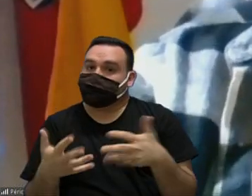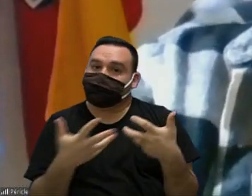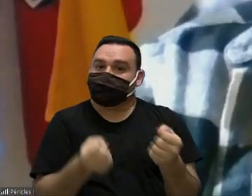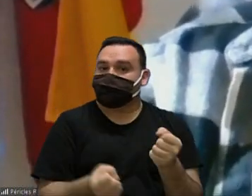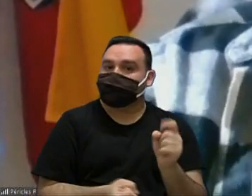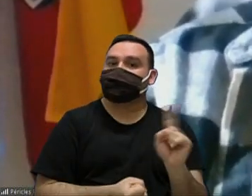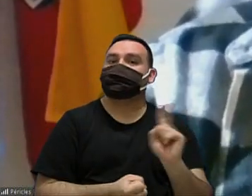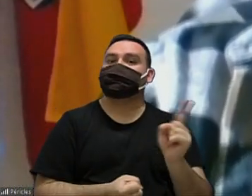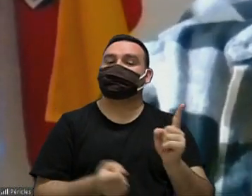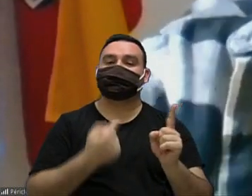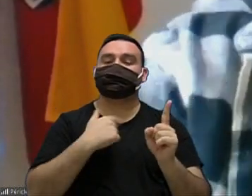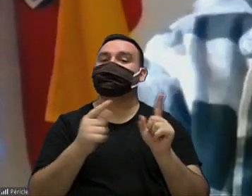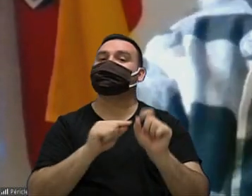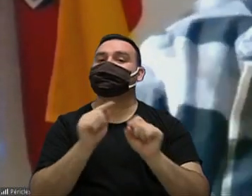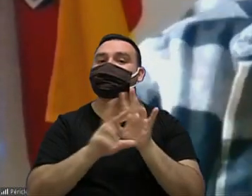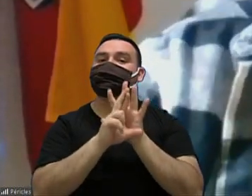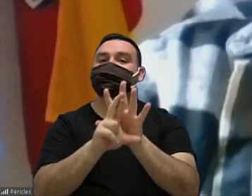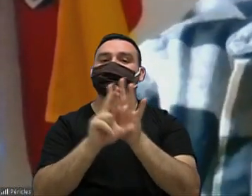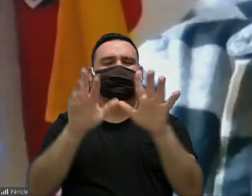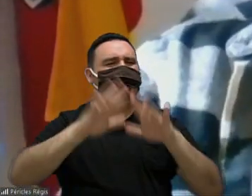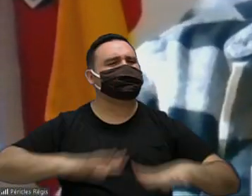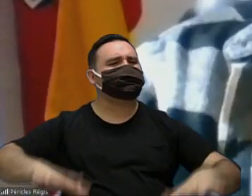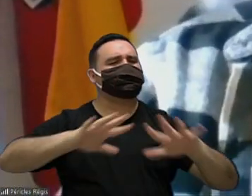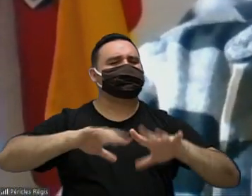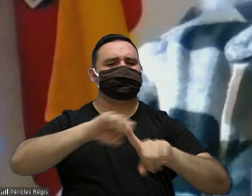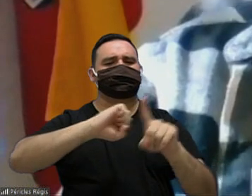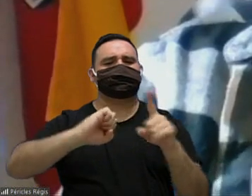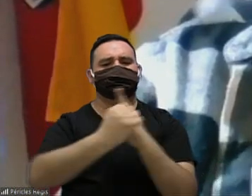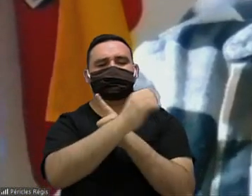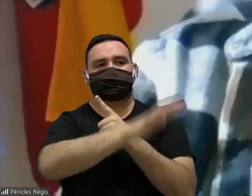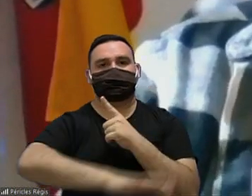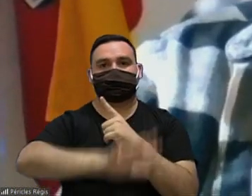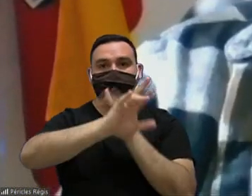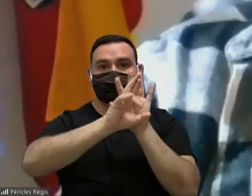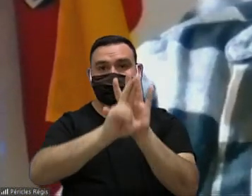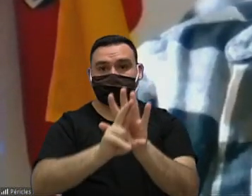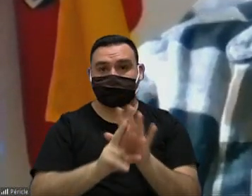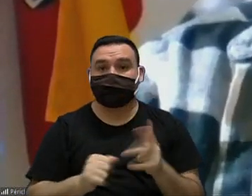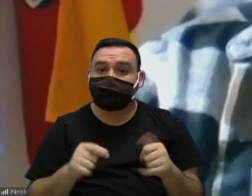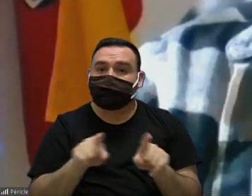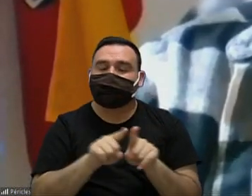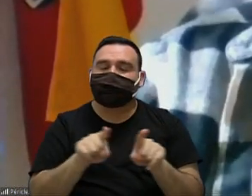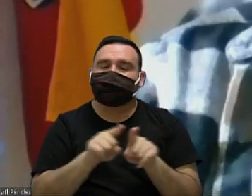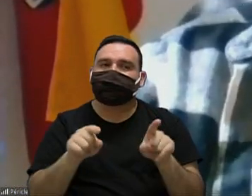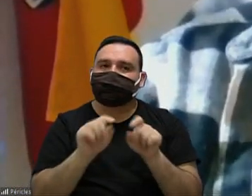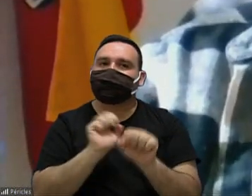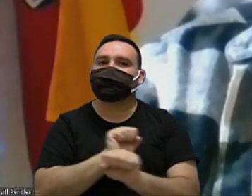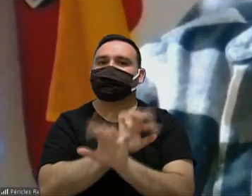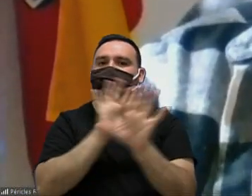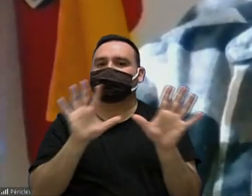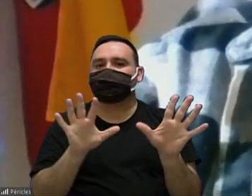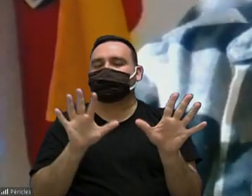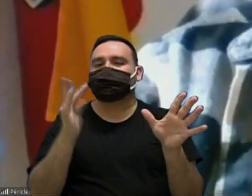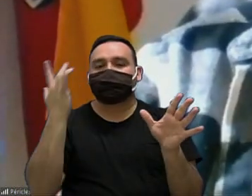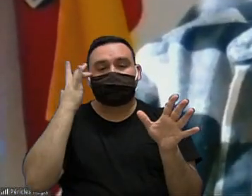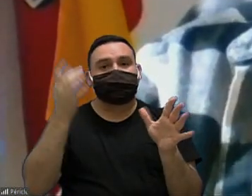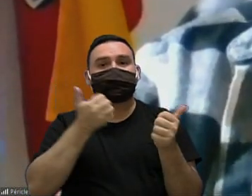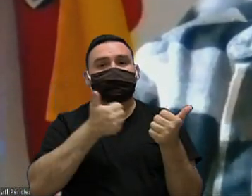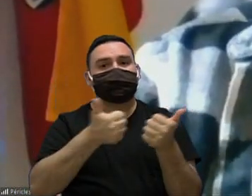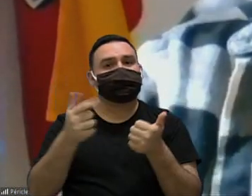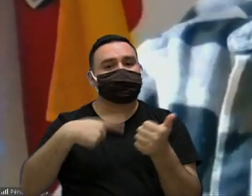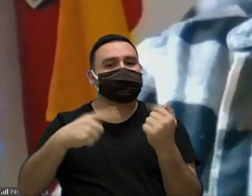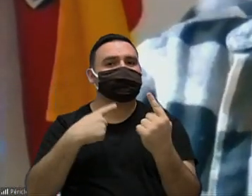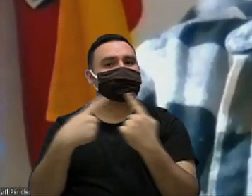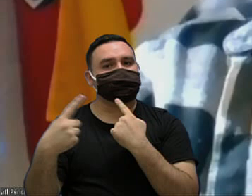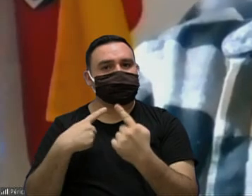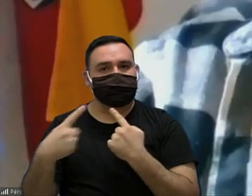aqui pra representar a vontade das pessoas da sociedade organizada é e claro que acho saudável esse debate